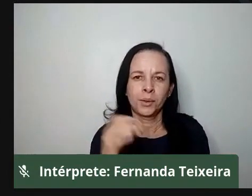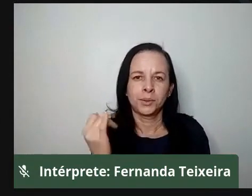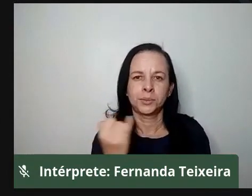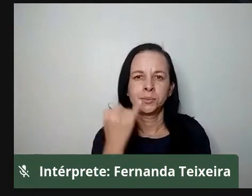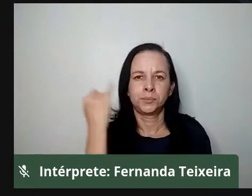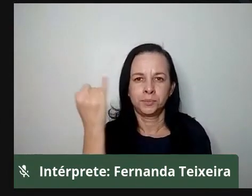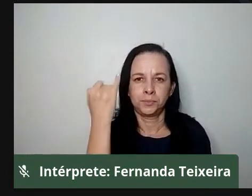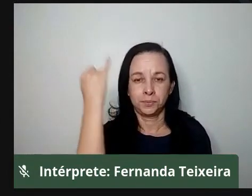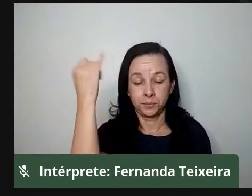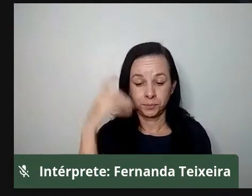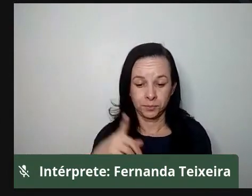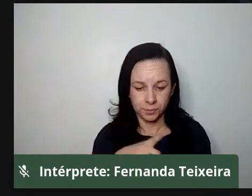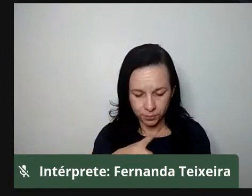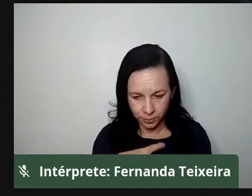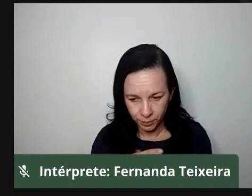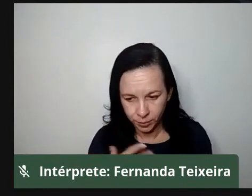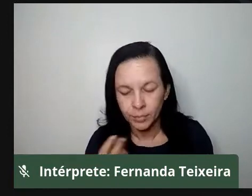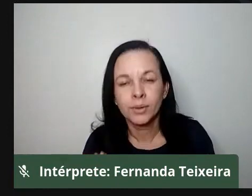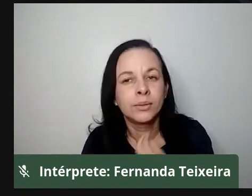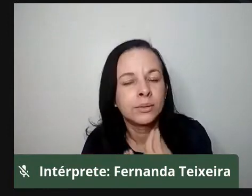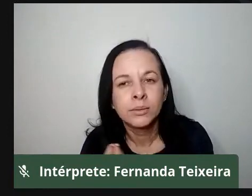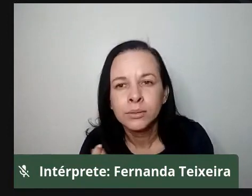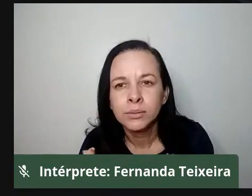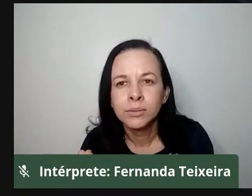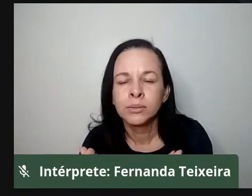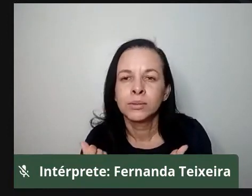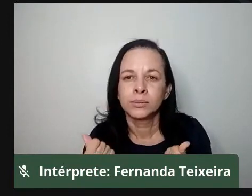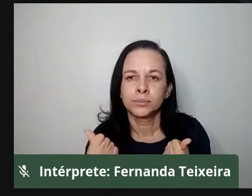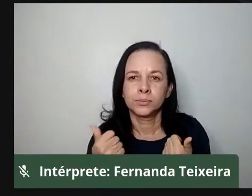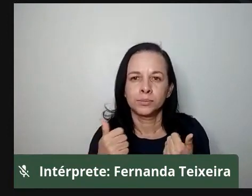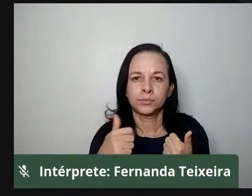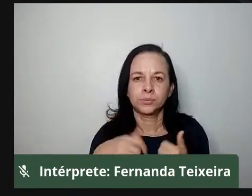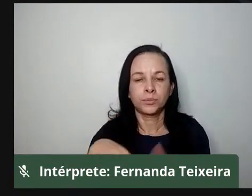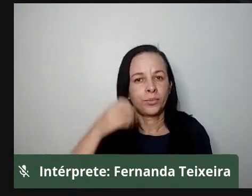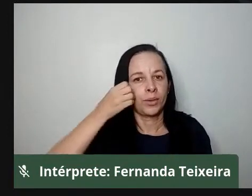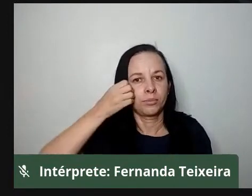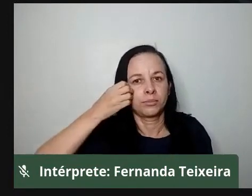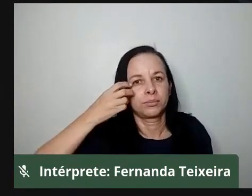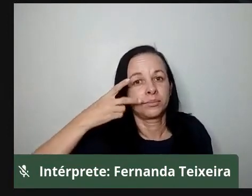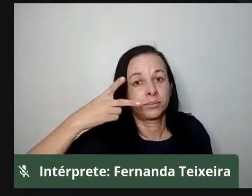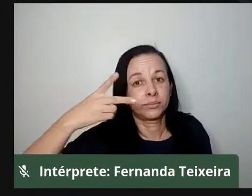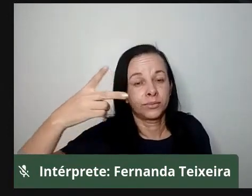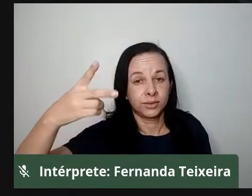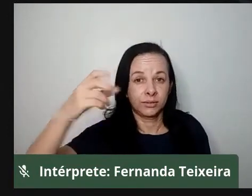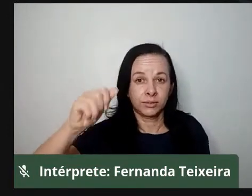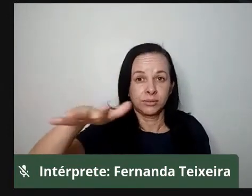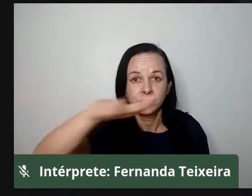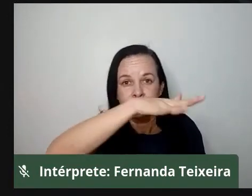coloca, traçar aqui uma perspectiva mais geral acerca